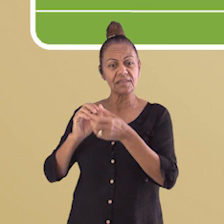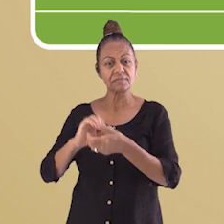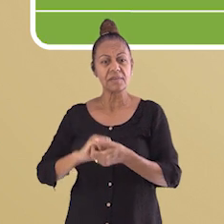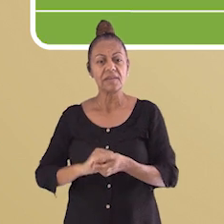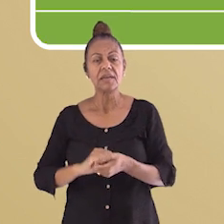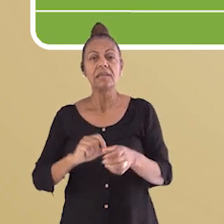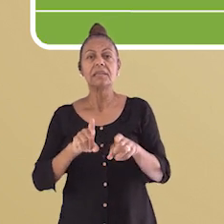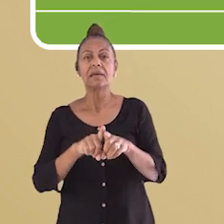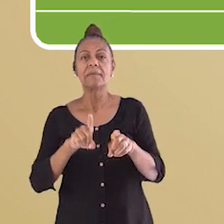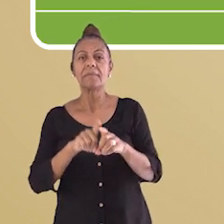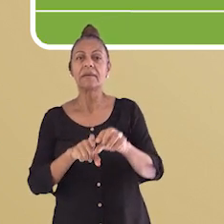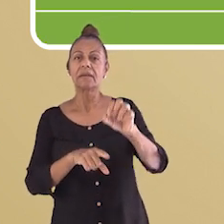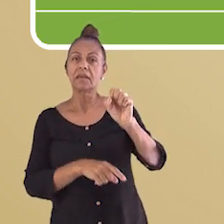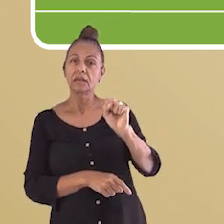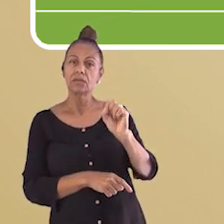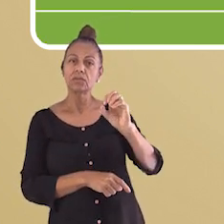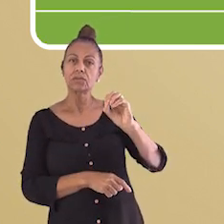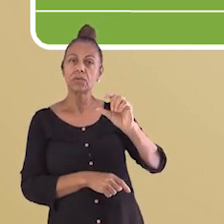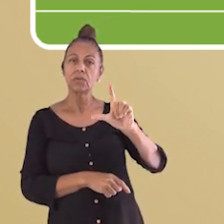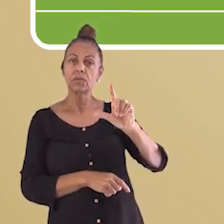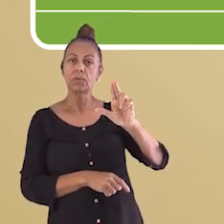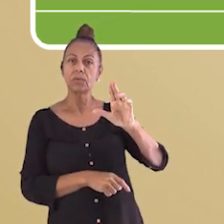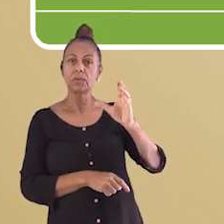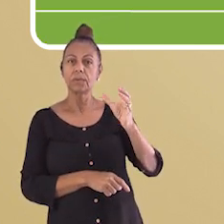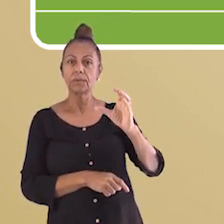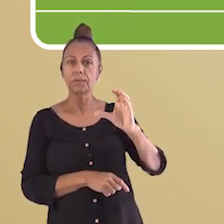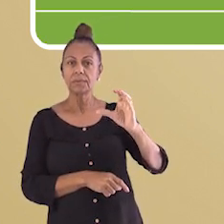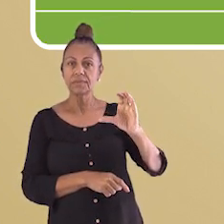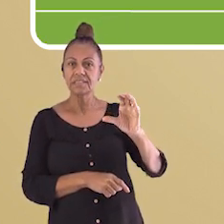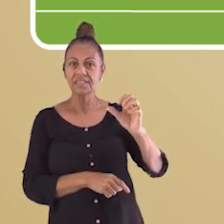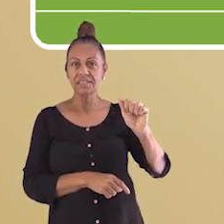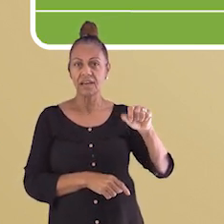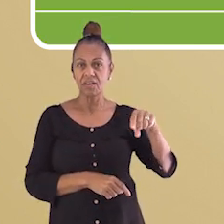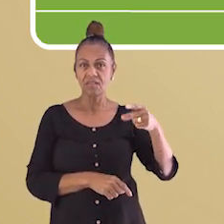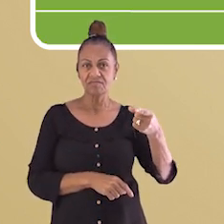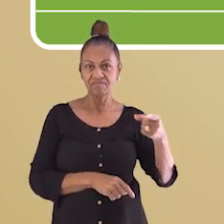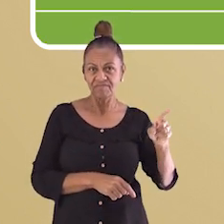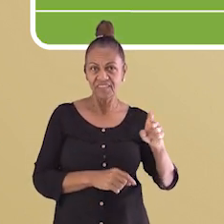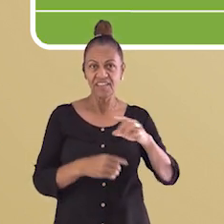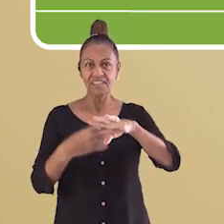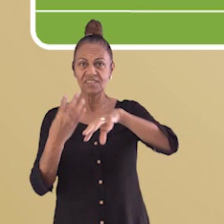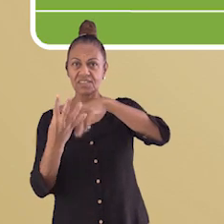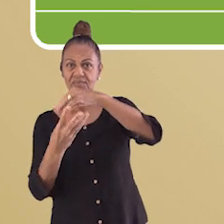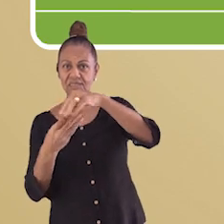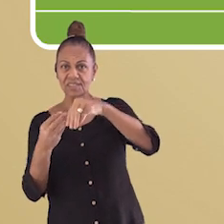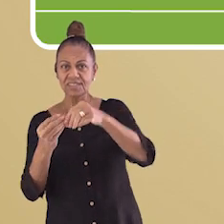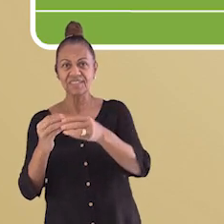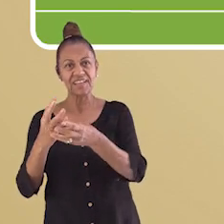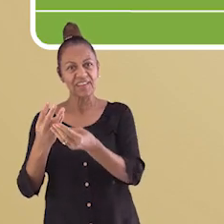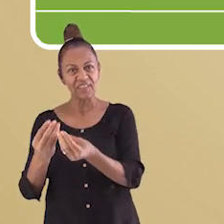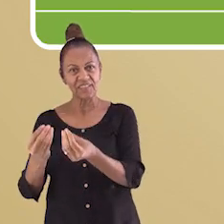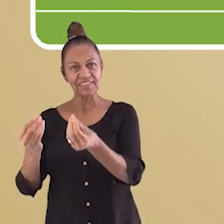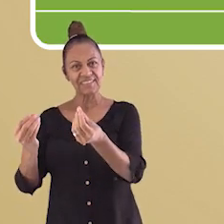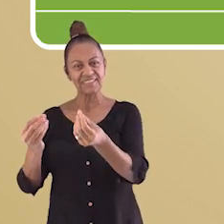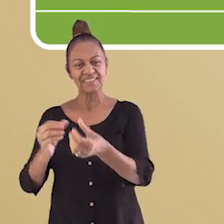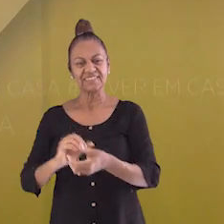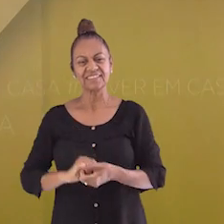definição de solução que é uma outra maneira de chamarmos as misturas homogêneas.